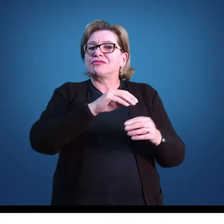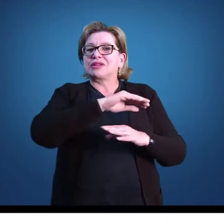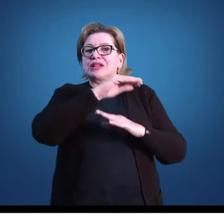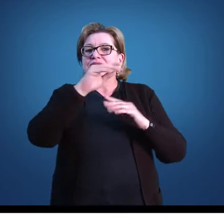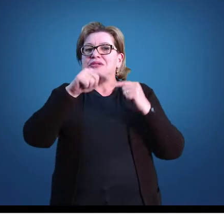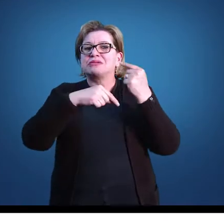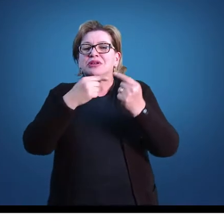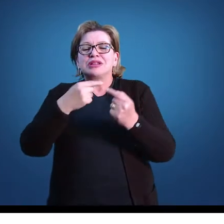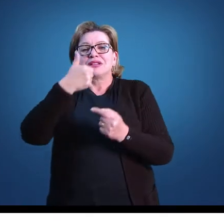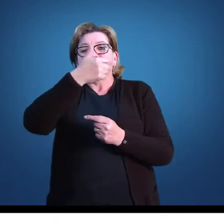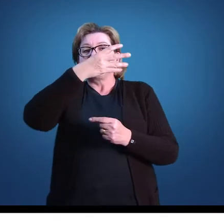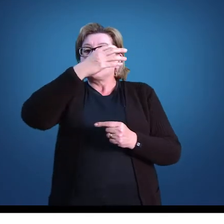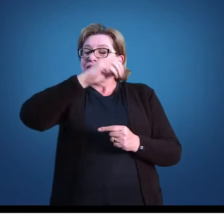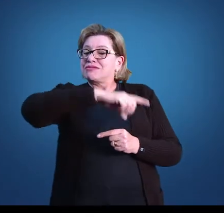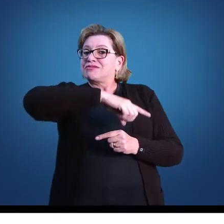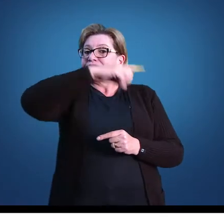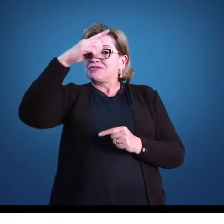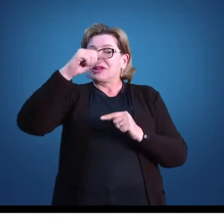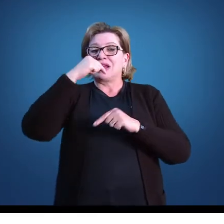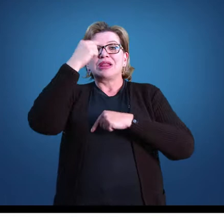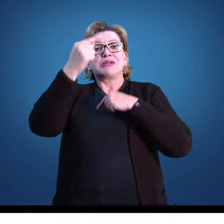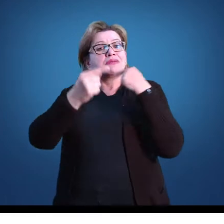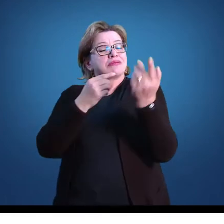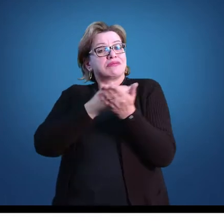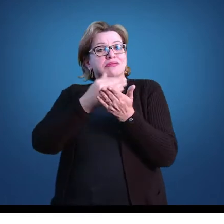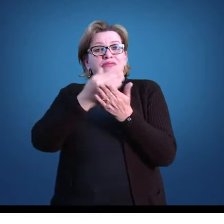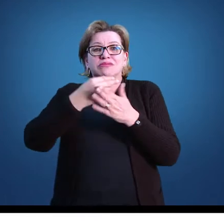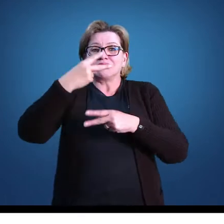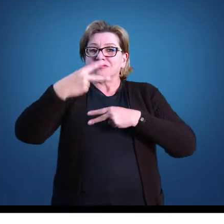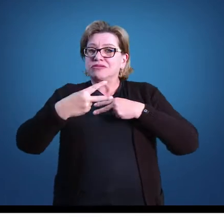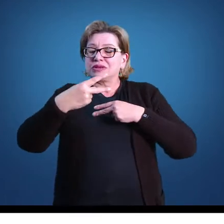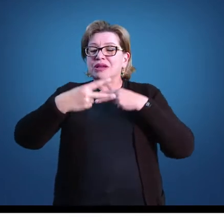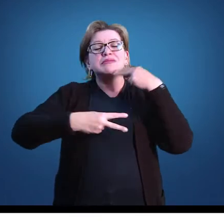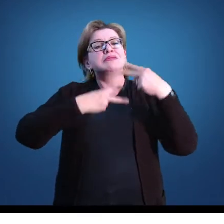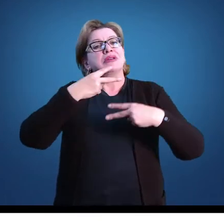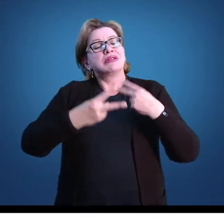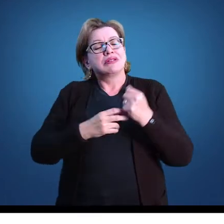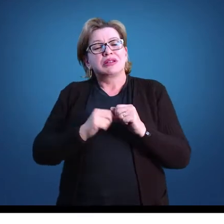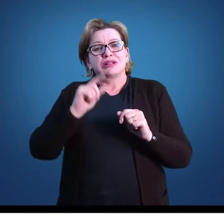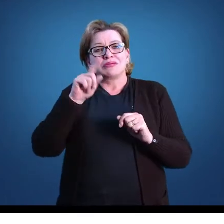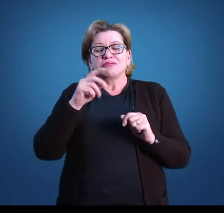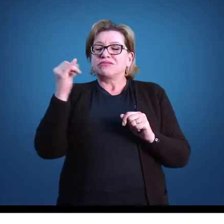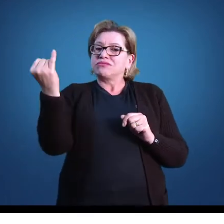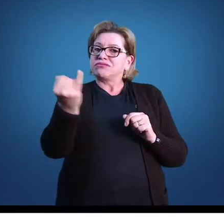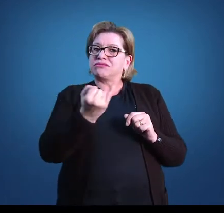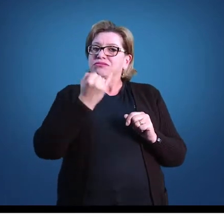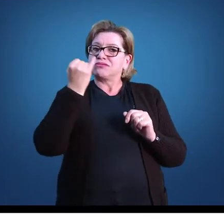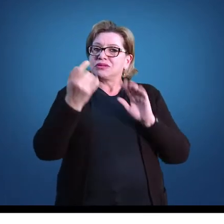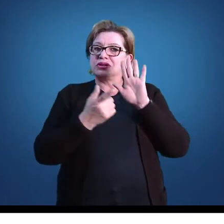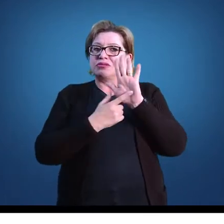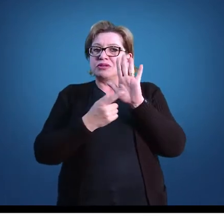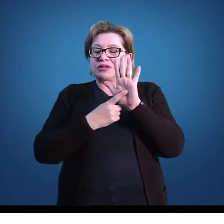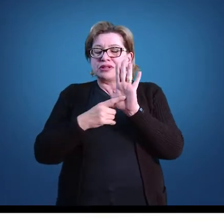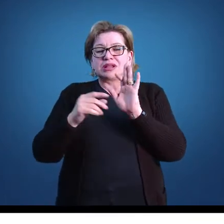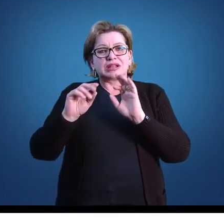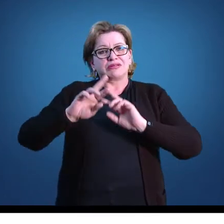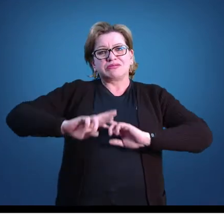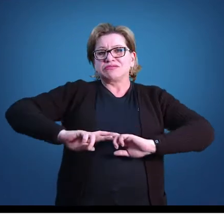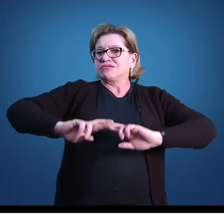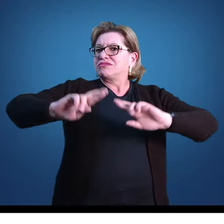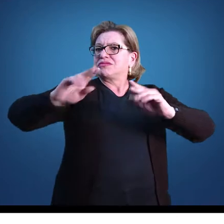de início do bimestre. É importante considerar que essa organização do plano de trabalho é diferente em cada instituição de ensino.